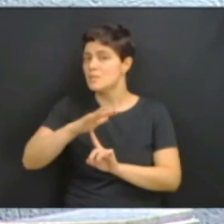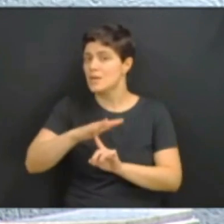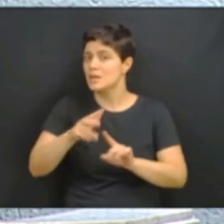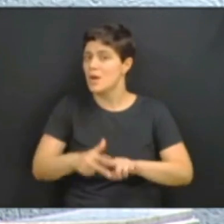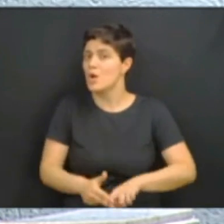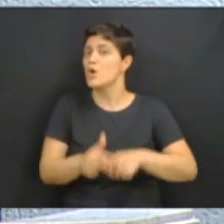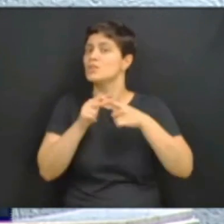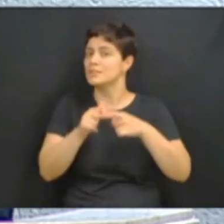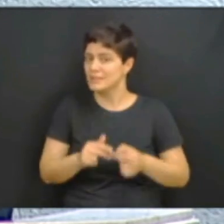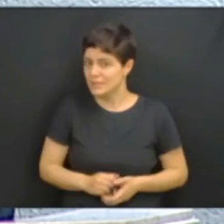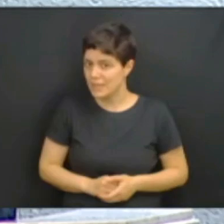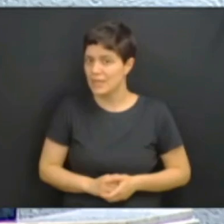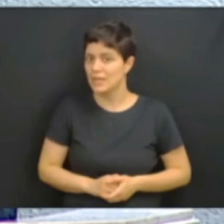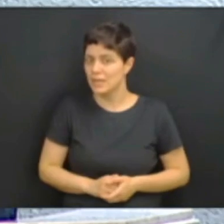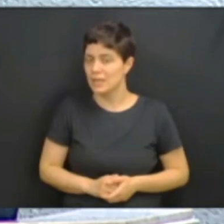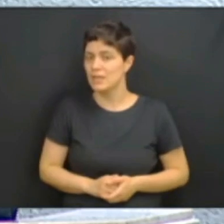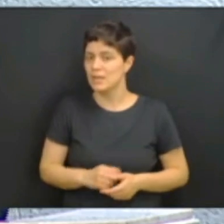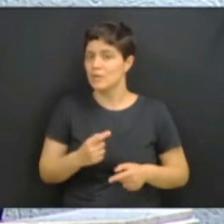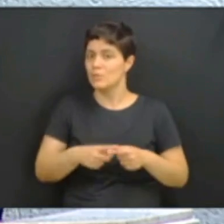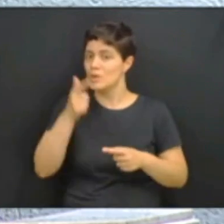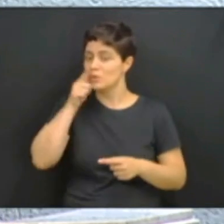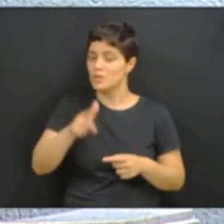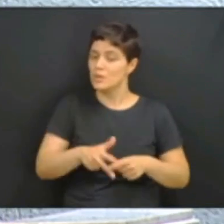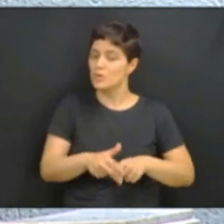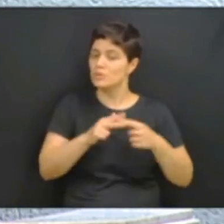da eleição passada. Agradeço, senhor presidente.